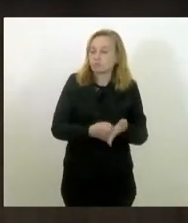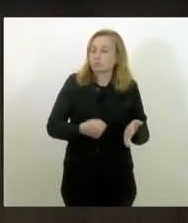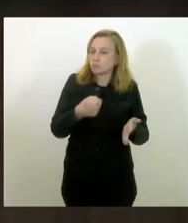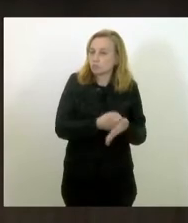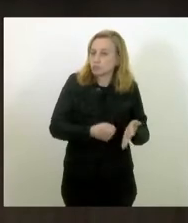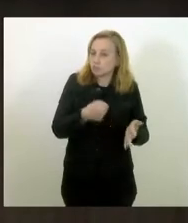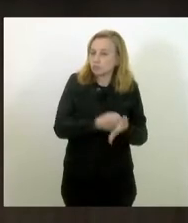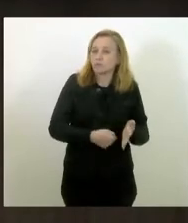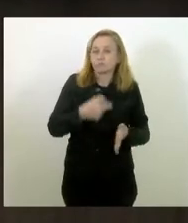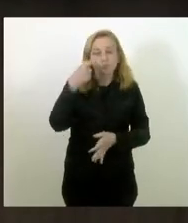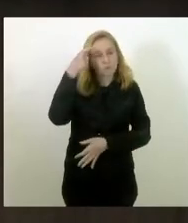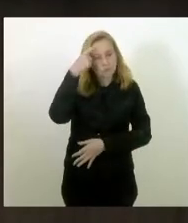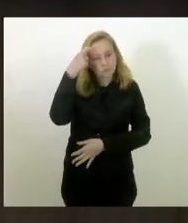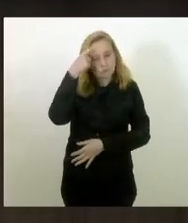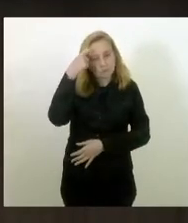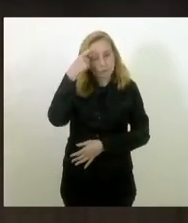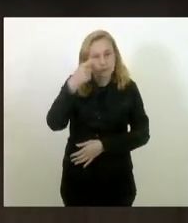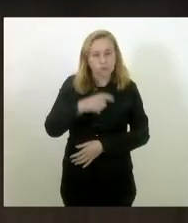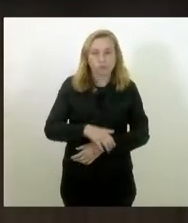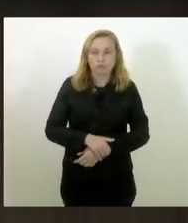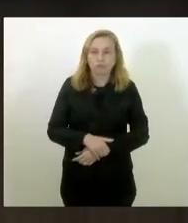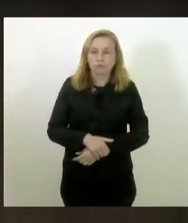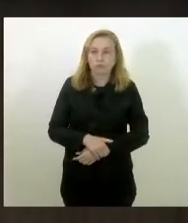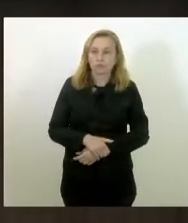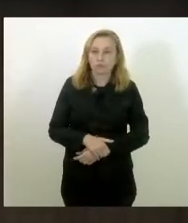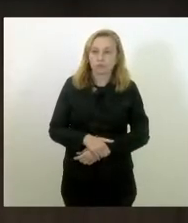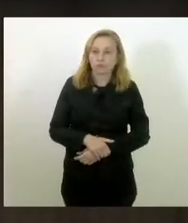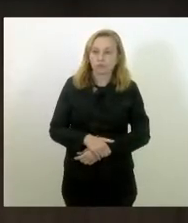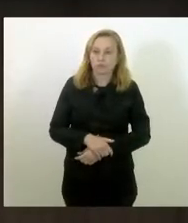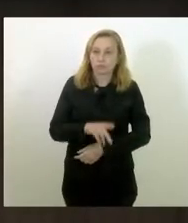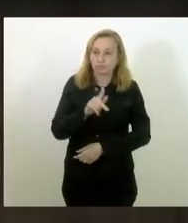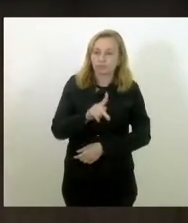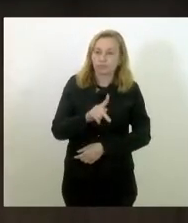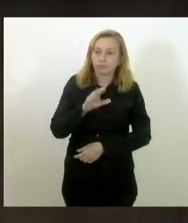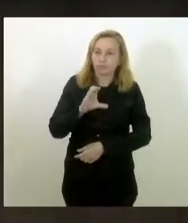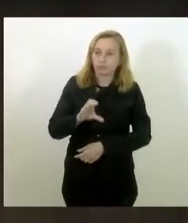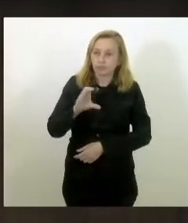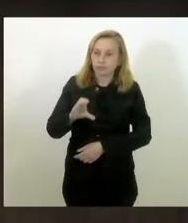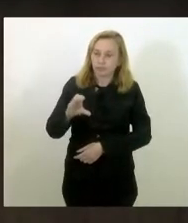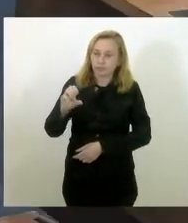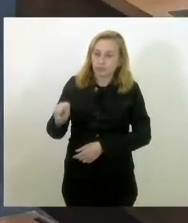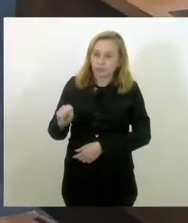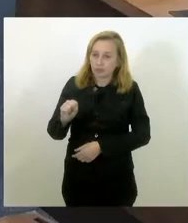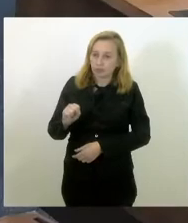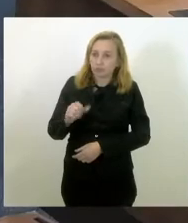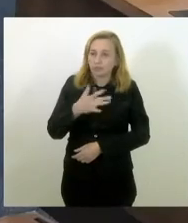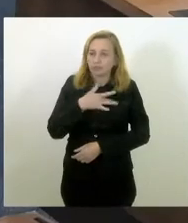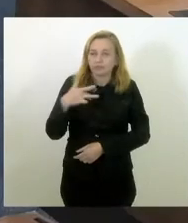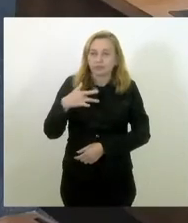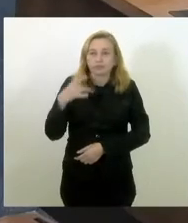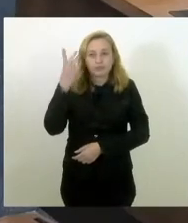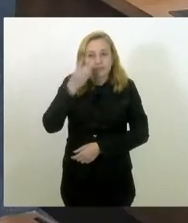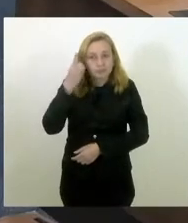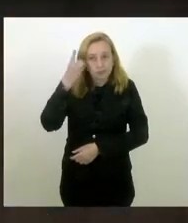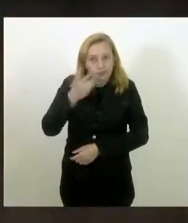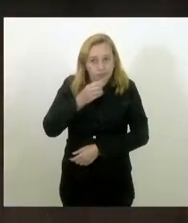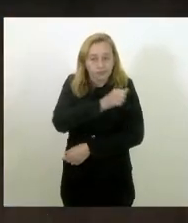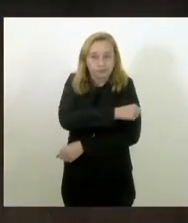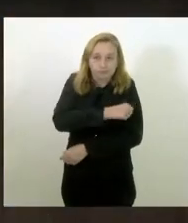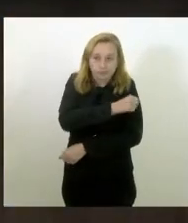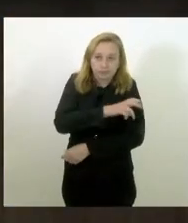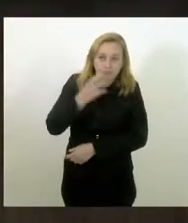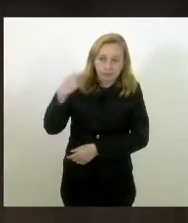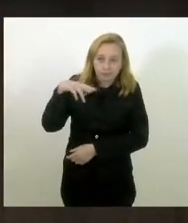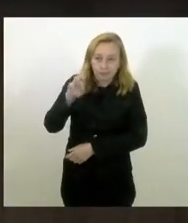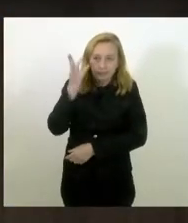forma impecável a respeito da implantação do PCCS na saúde. Deputado de Enfermeira Região, deputado de Leomar, mas, respondendo o